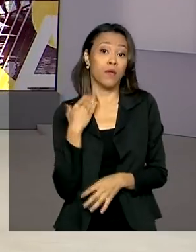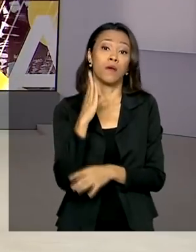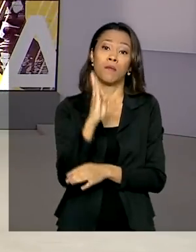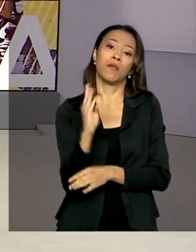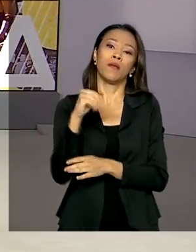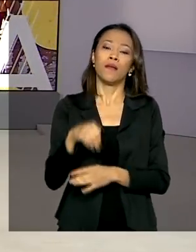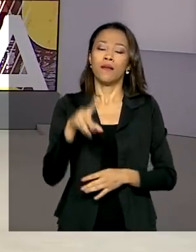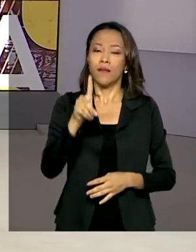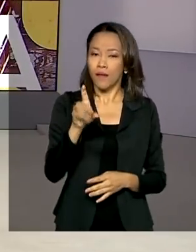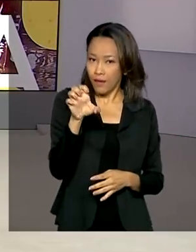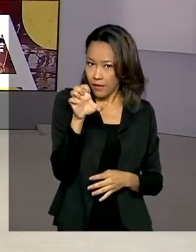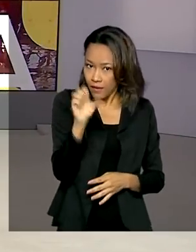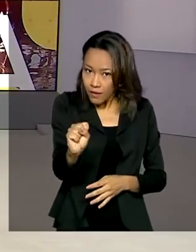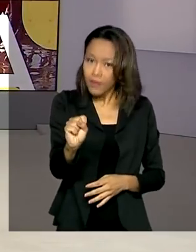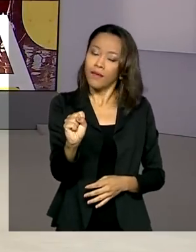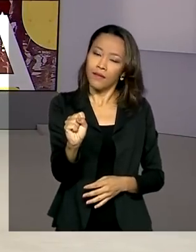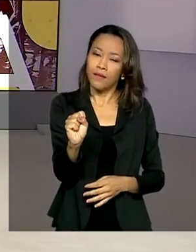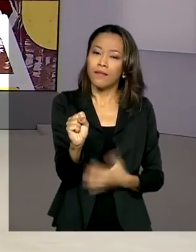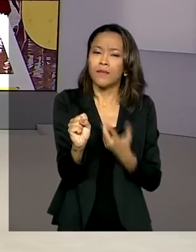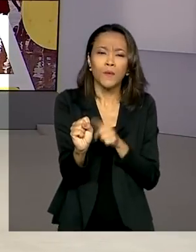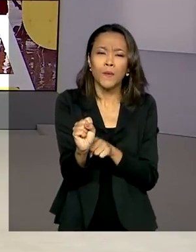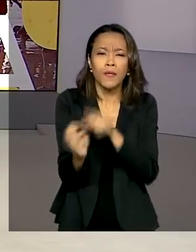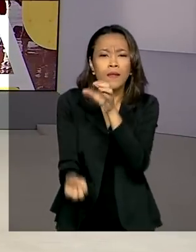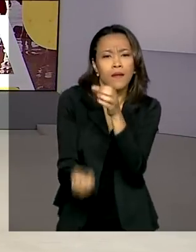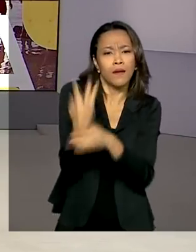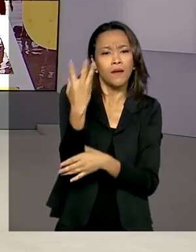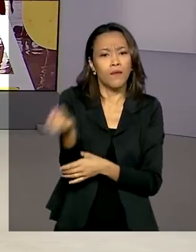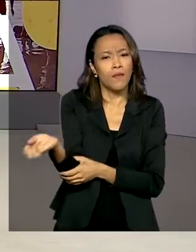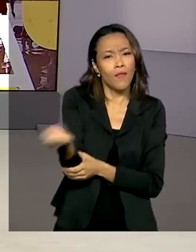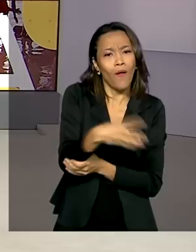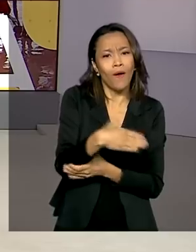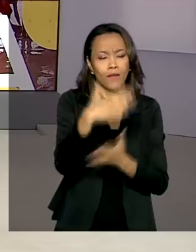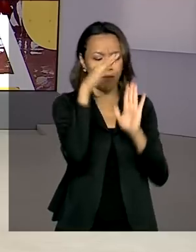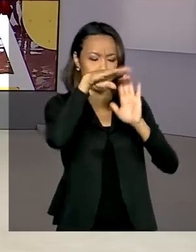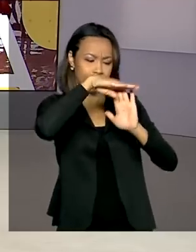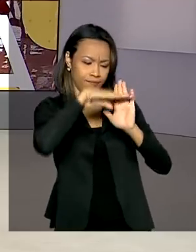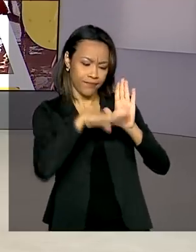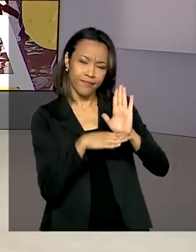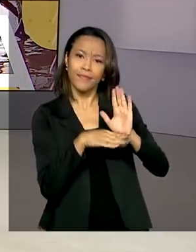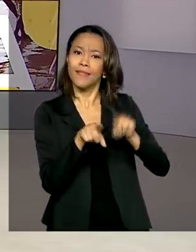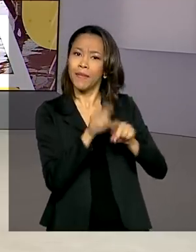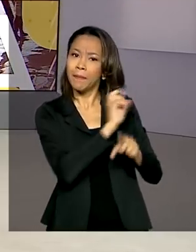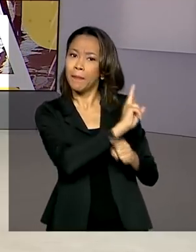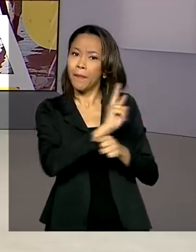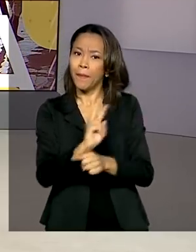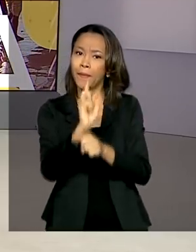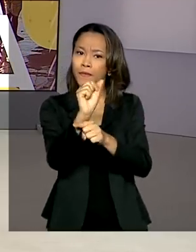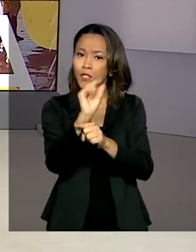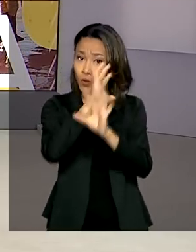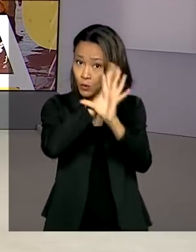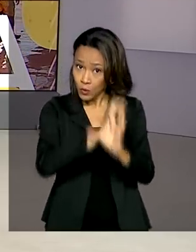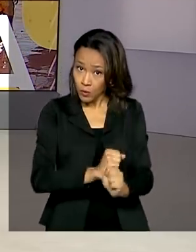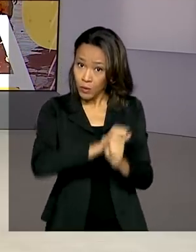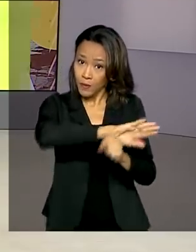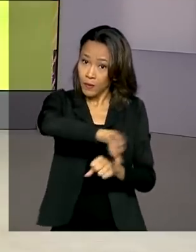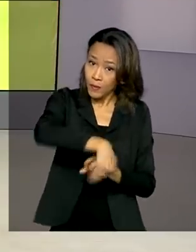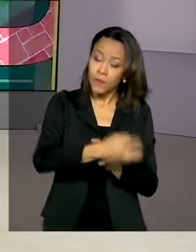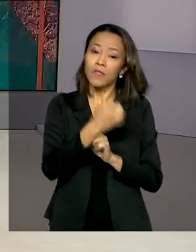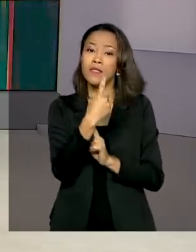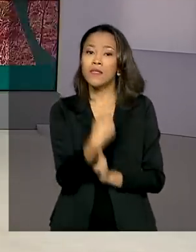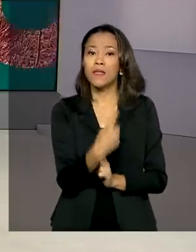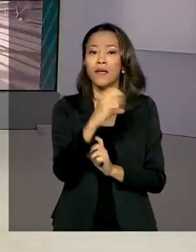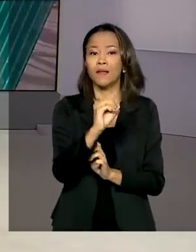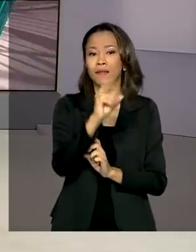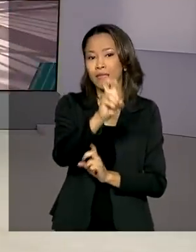de Desenvolvimento Econômico e Social, criou novos programas e linhas de crédito. Ao todo, foram destinados 105